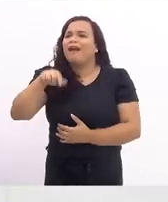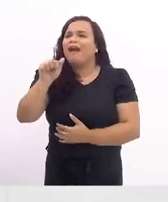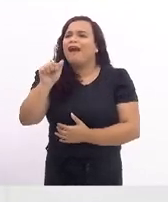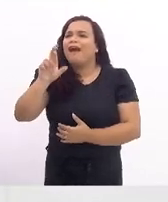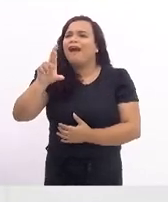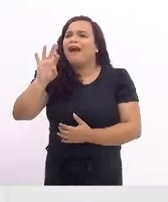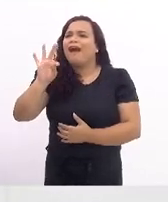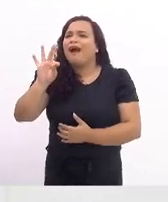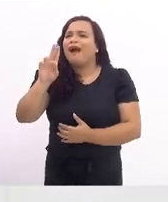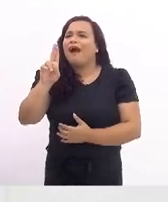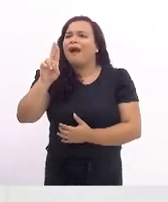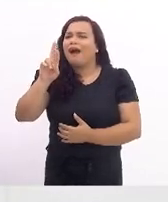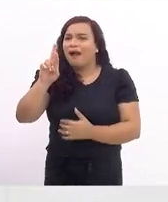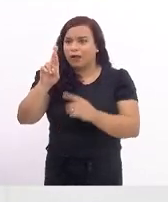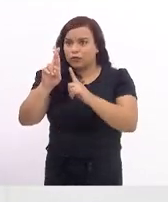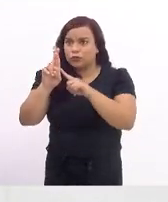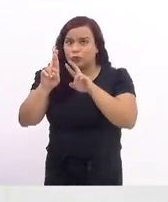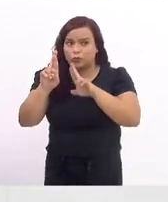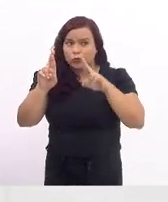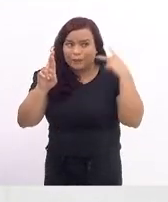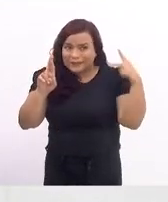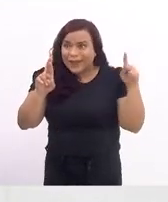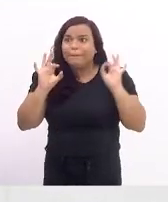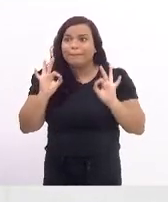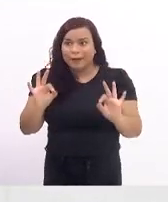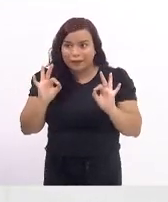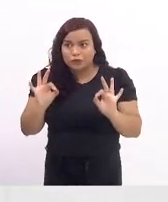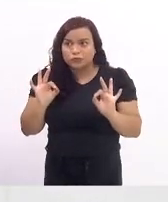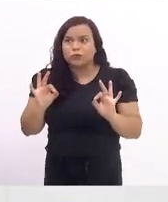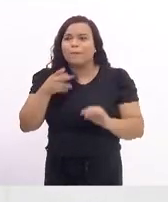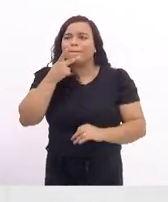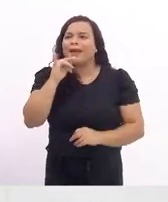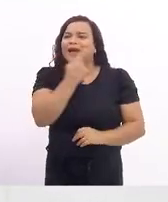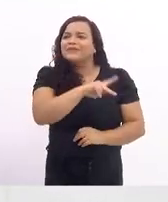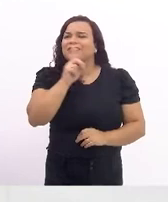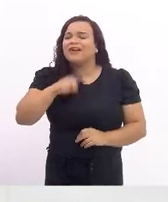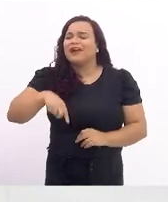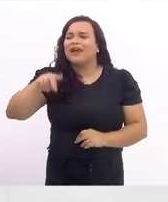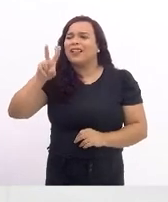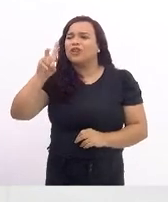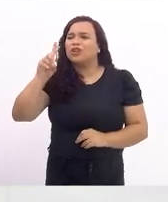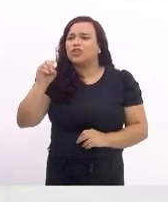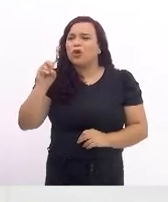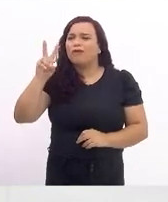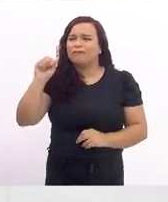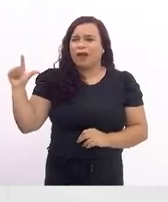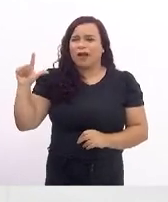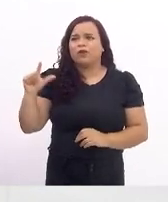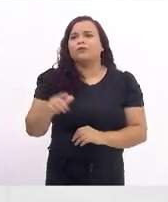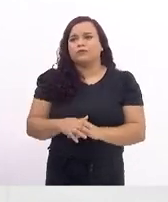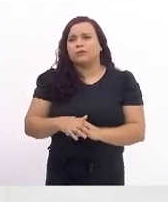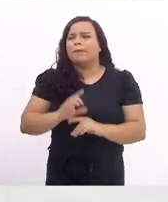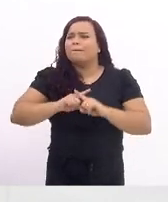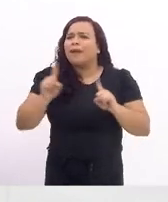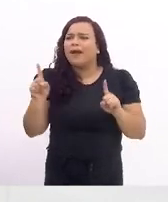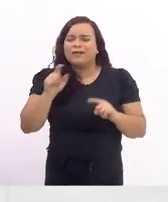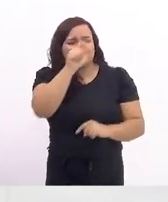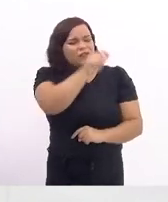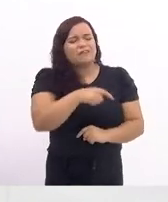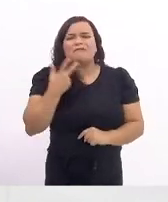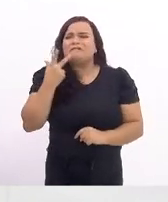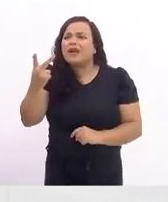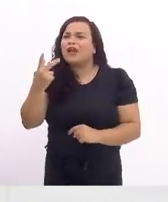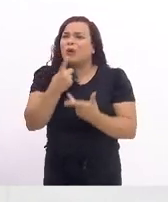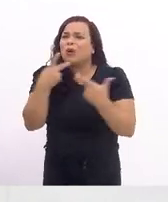modo infeliz, fez uma fala infeliz que atingiu todas as mulheres do mundo e hoje, no Dia